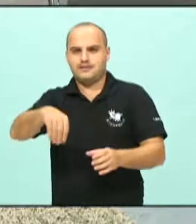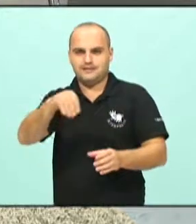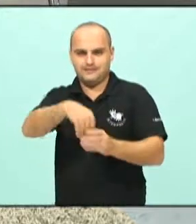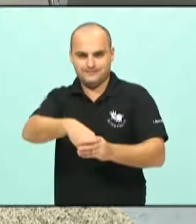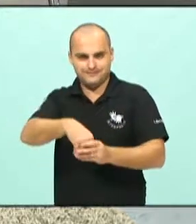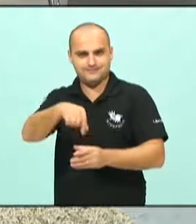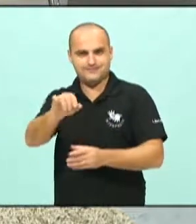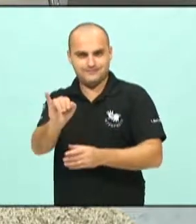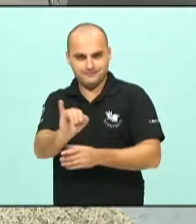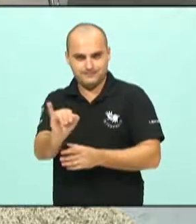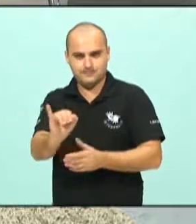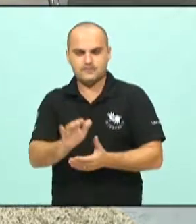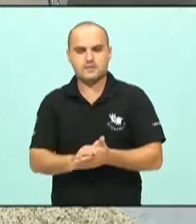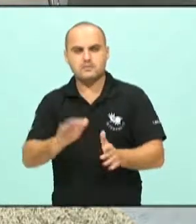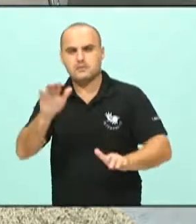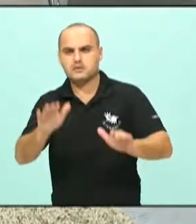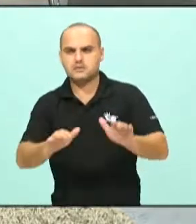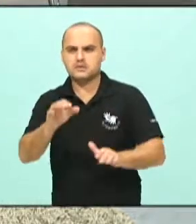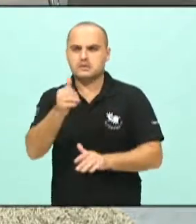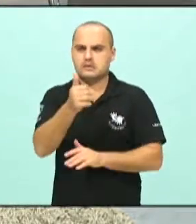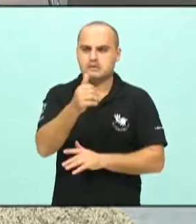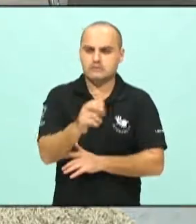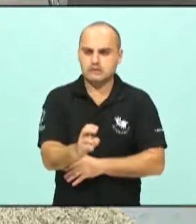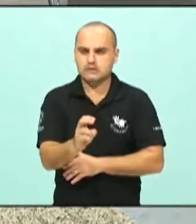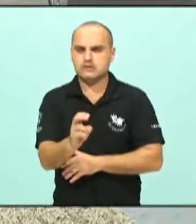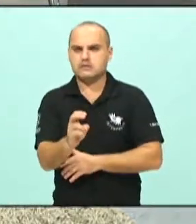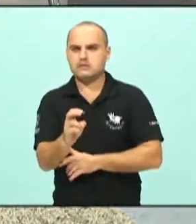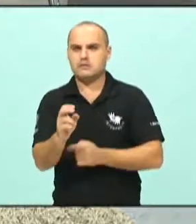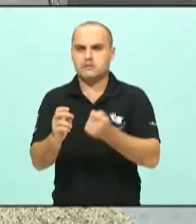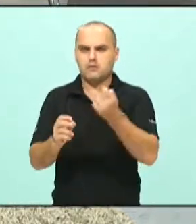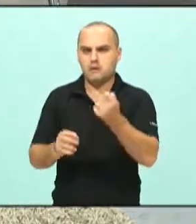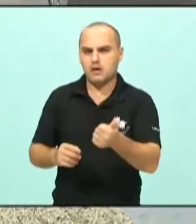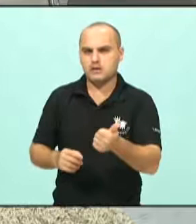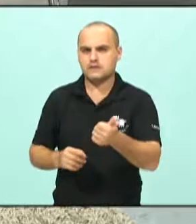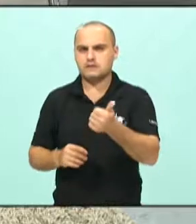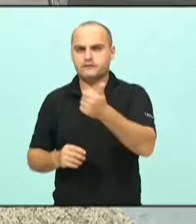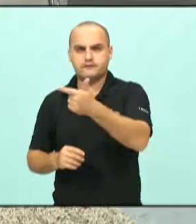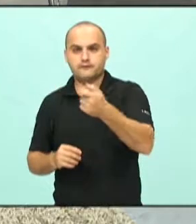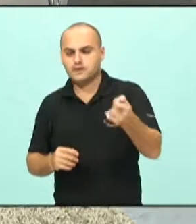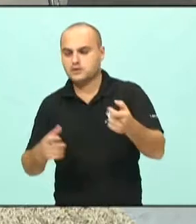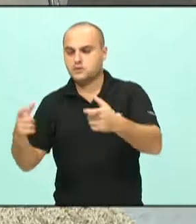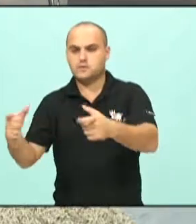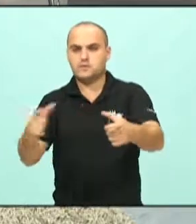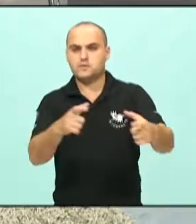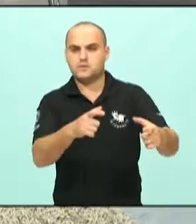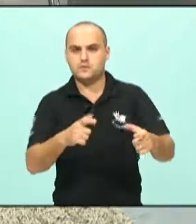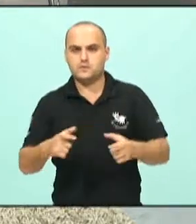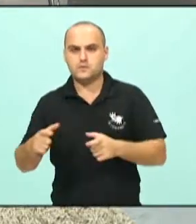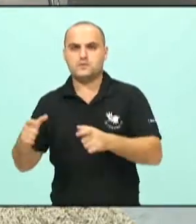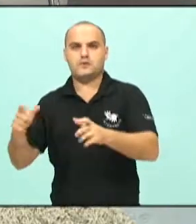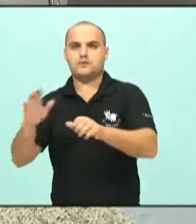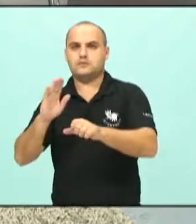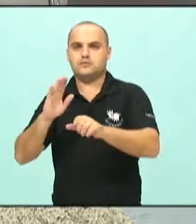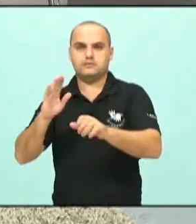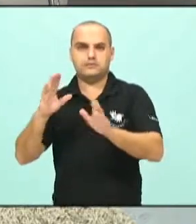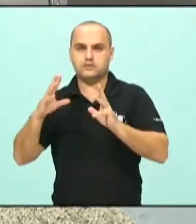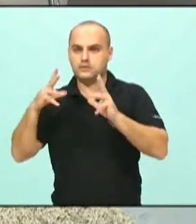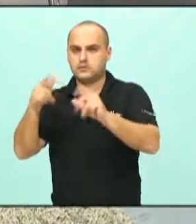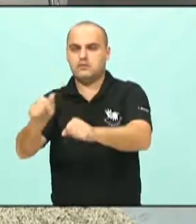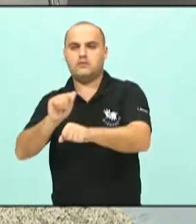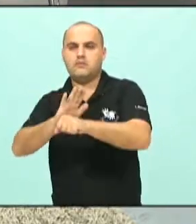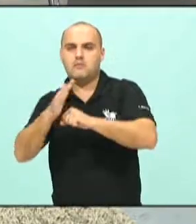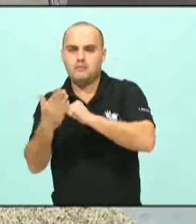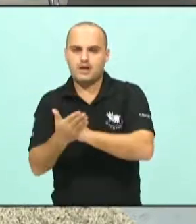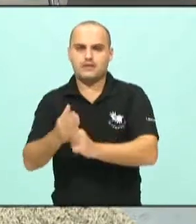Idosos. Ou seja, cerca de 15 a quase 20 espaços espalhados pelo bairro todo, pelos bairros da